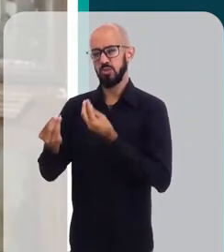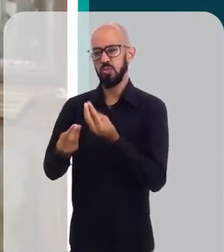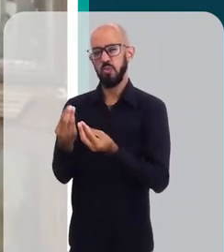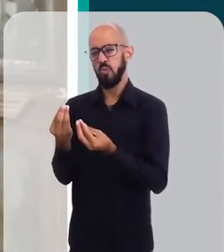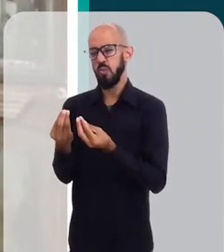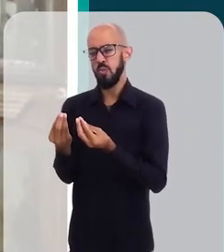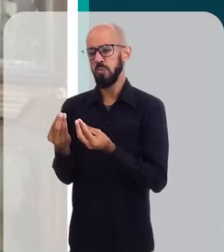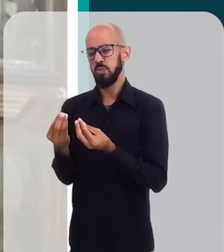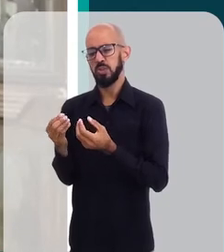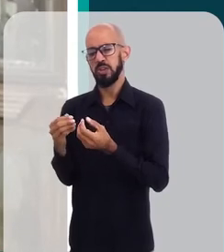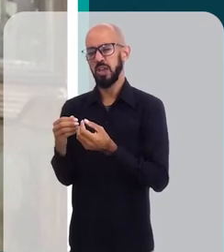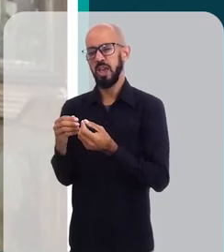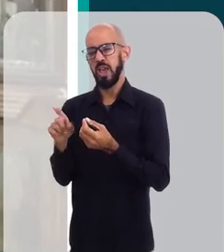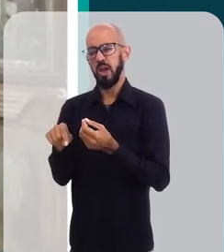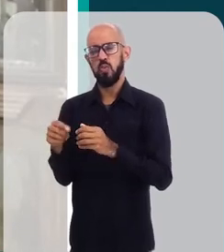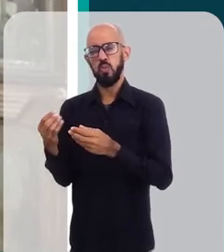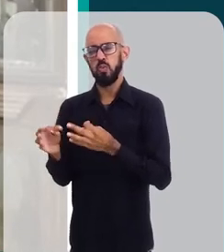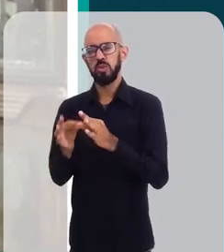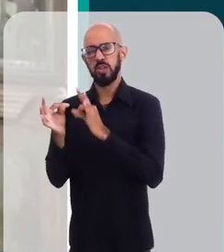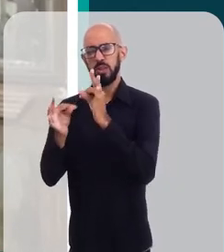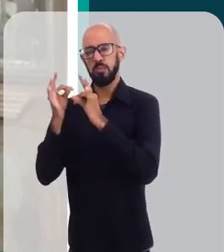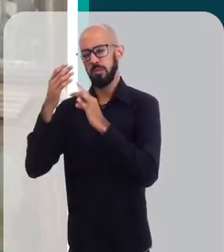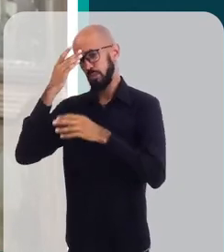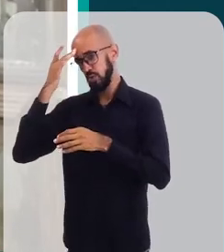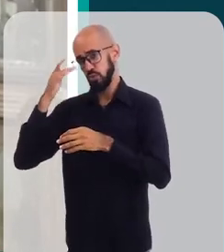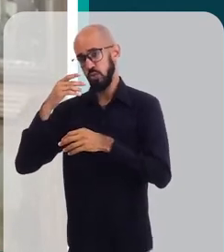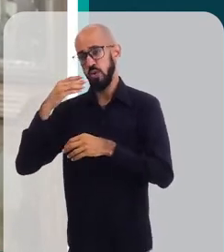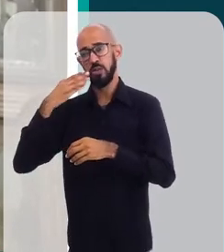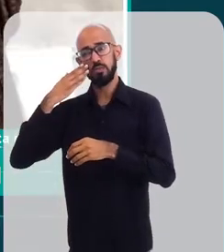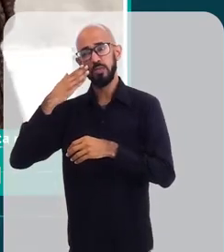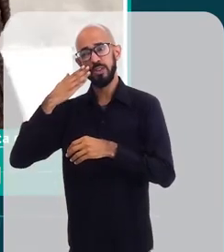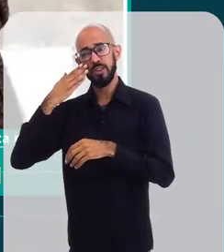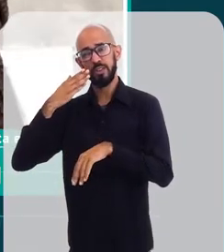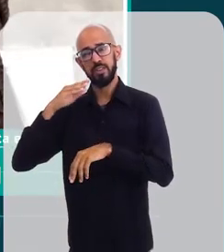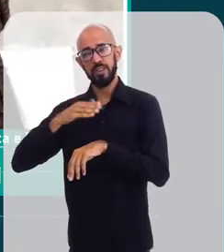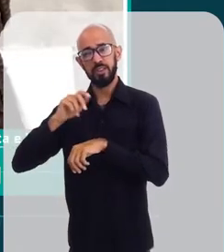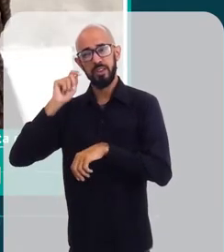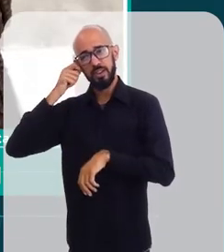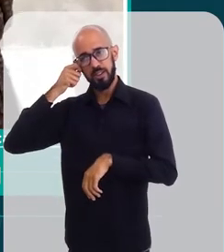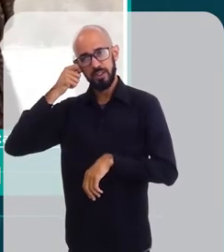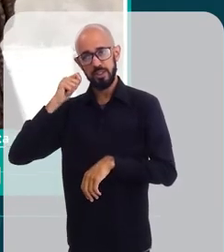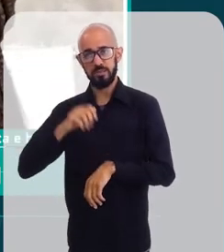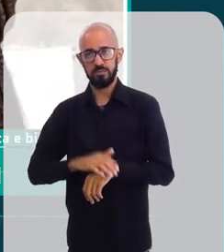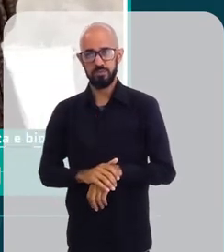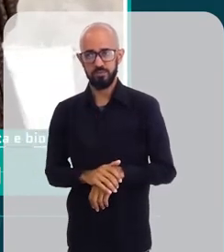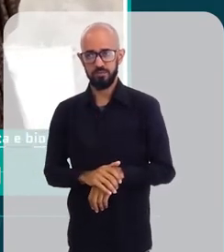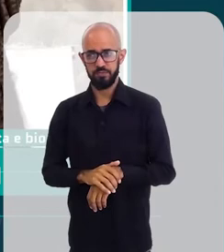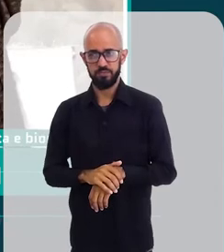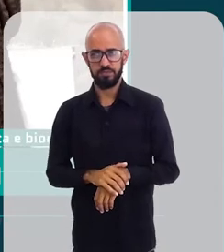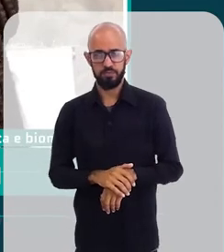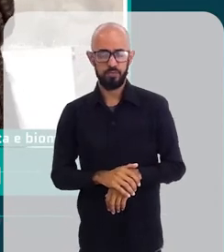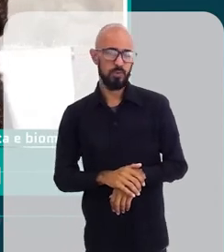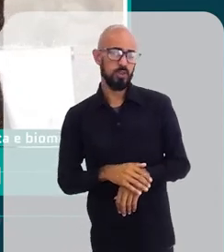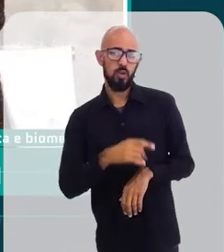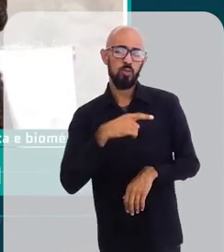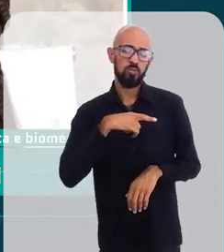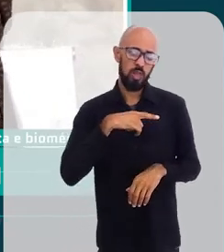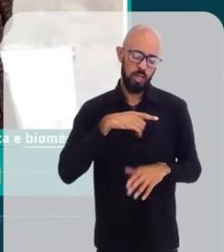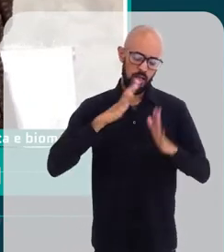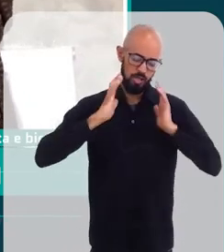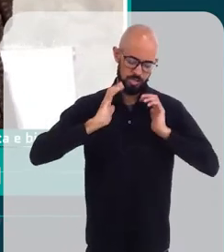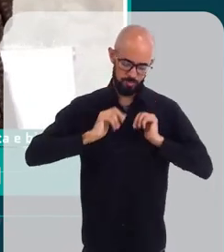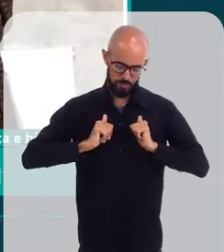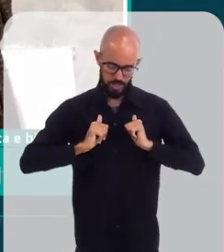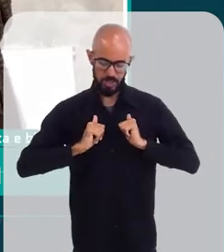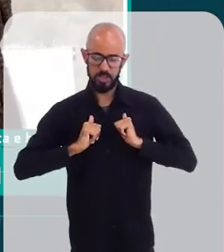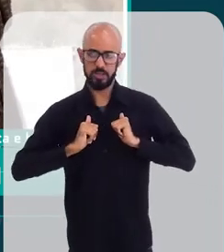tratamentos estéticos mais indicados para a pessoa de pele negra? São indicados para as pessoas de pele negra, desde a